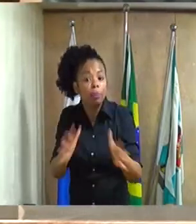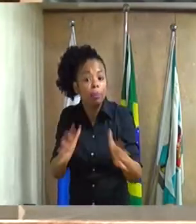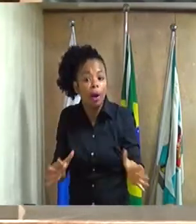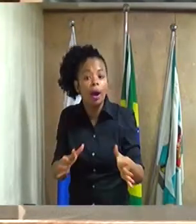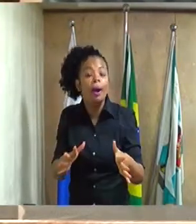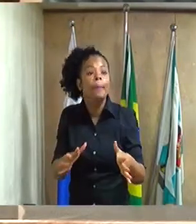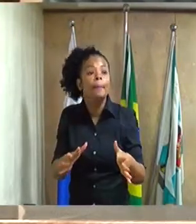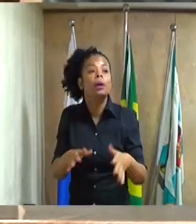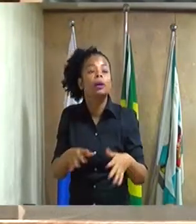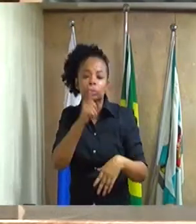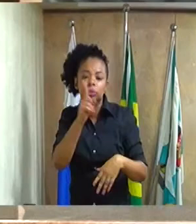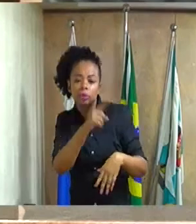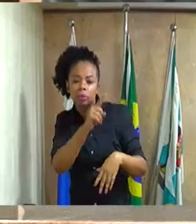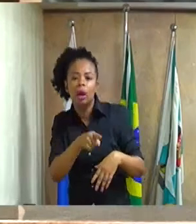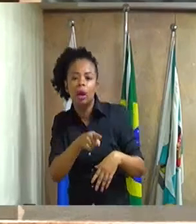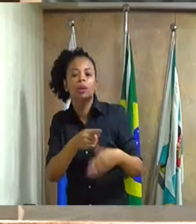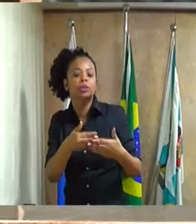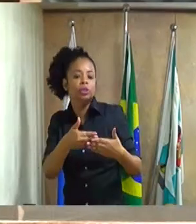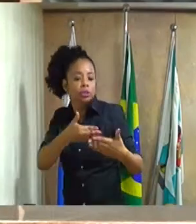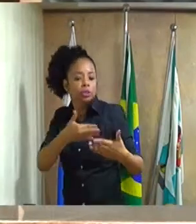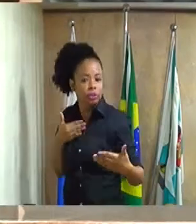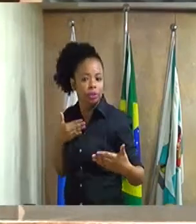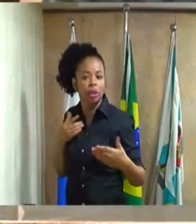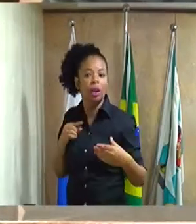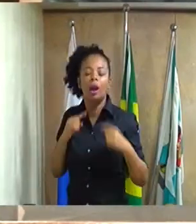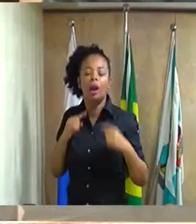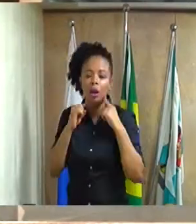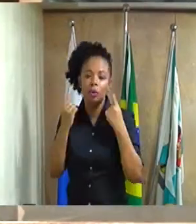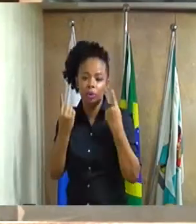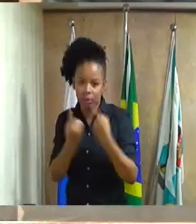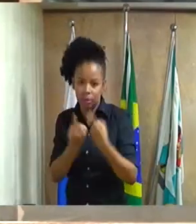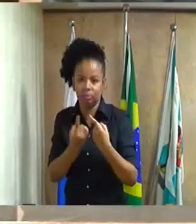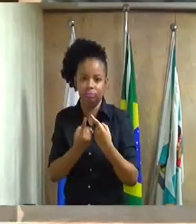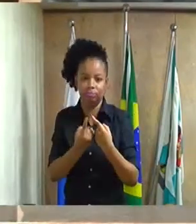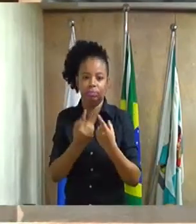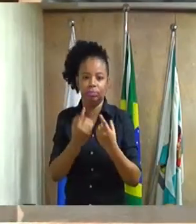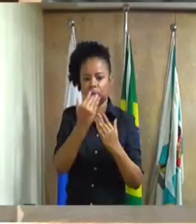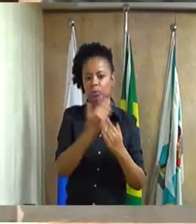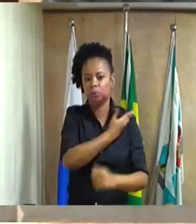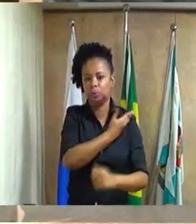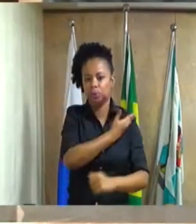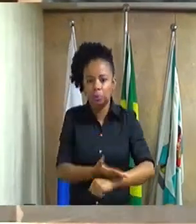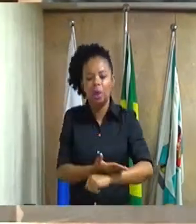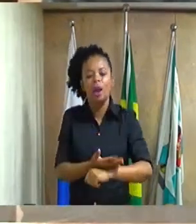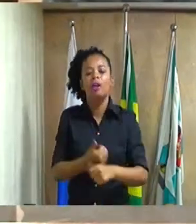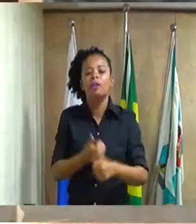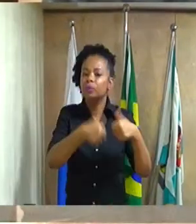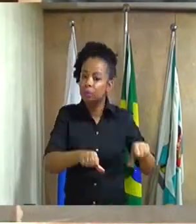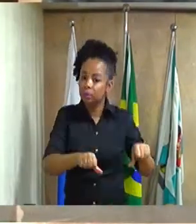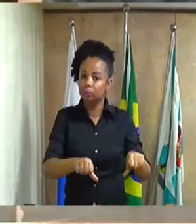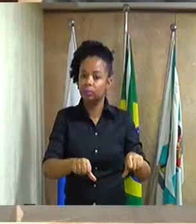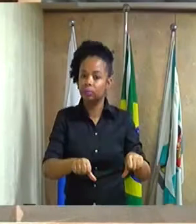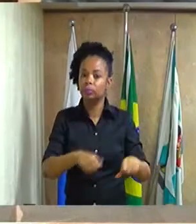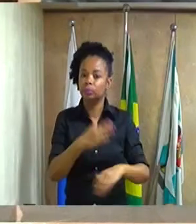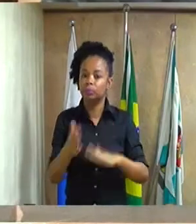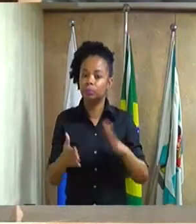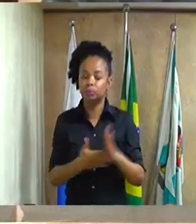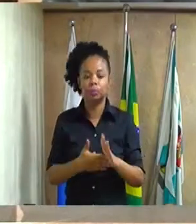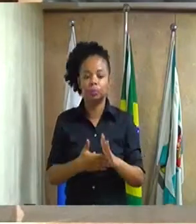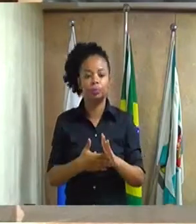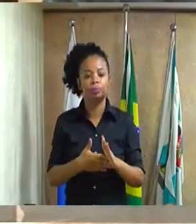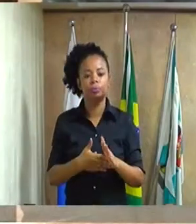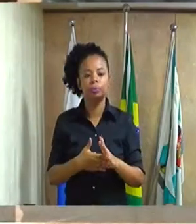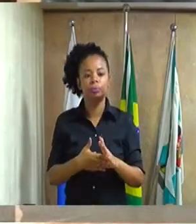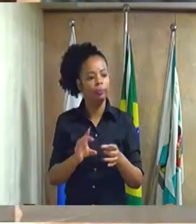suspende os trabalhos da sessão ordinária de terça-feira. Está certo? Ficam todos aí à